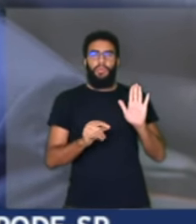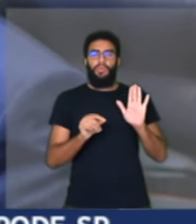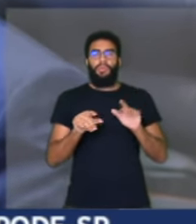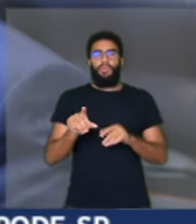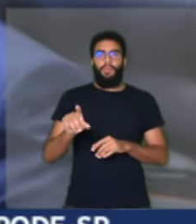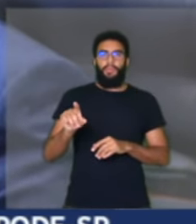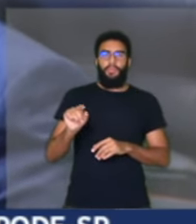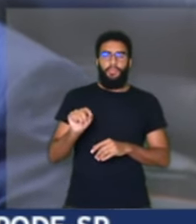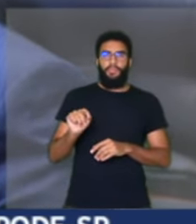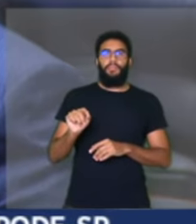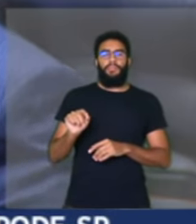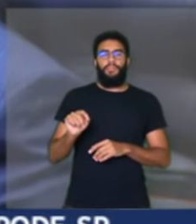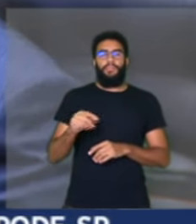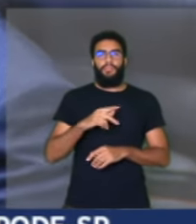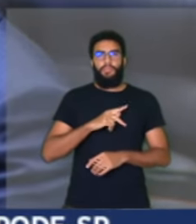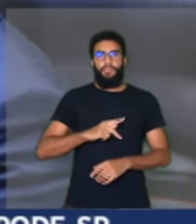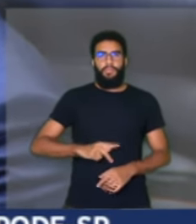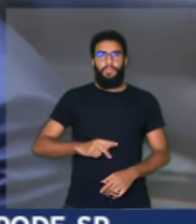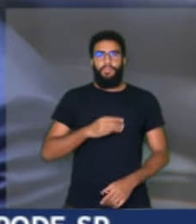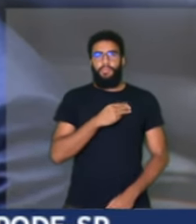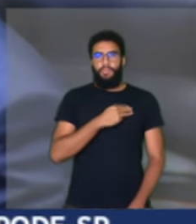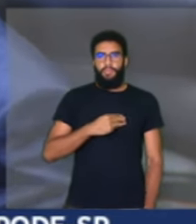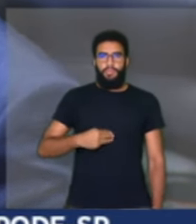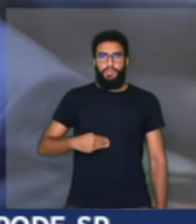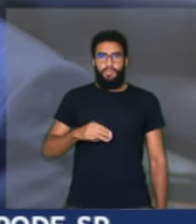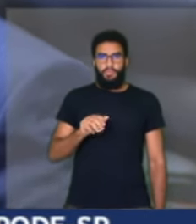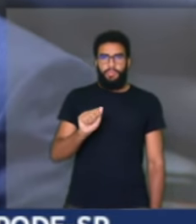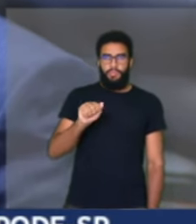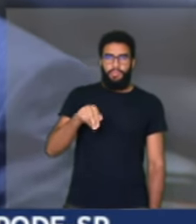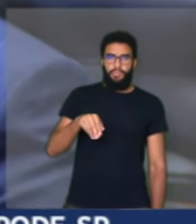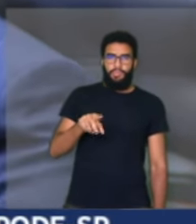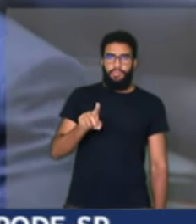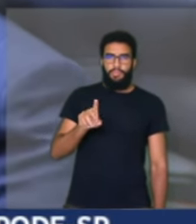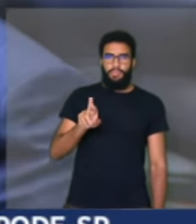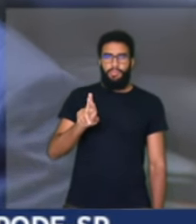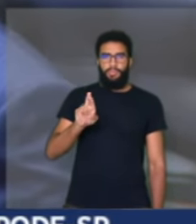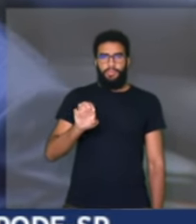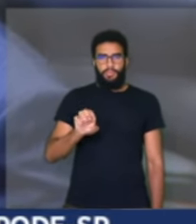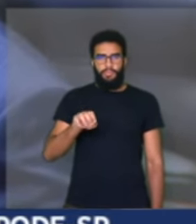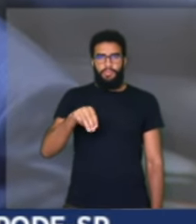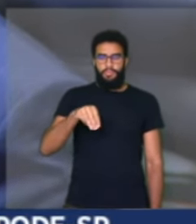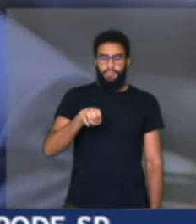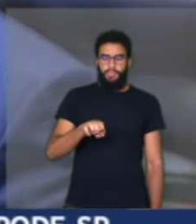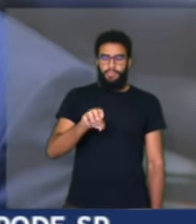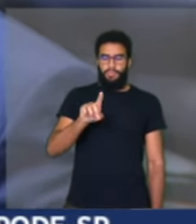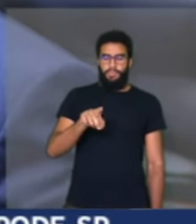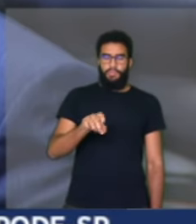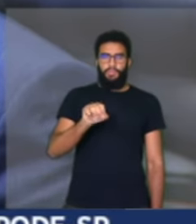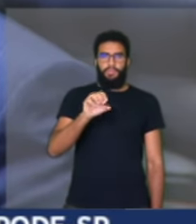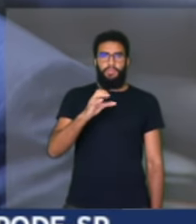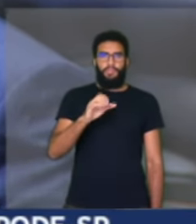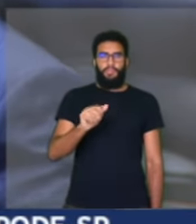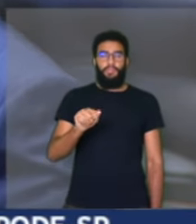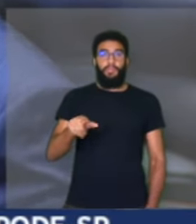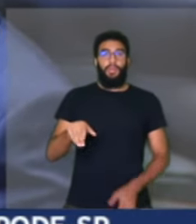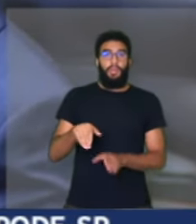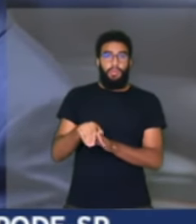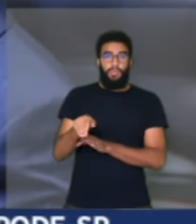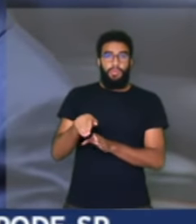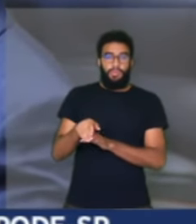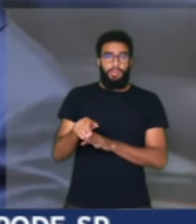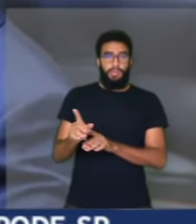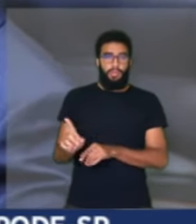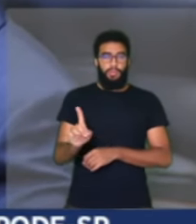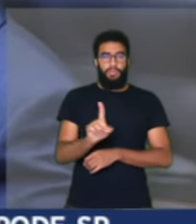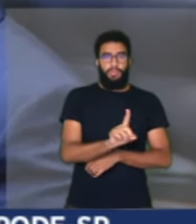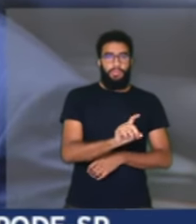Bolsonaro, do ministro André Mendonça, que foi indicado para o STF. Eu não falo em